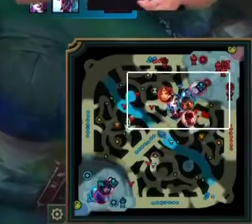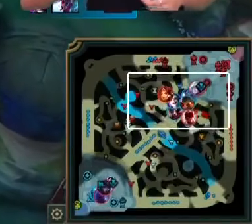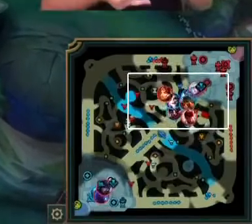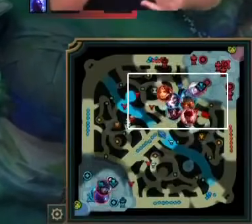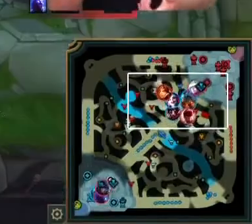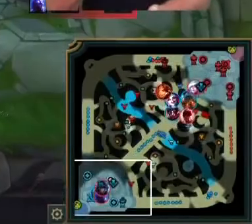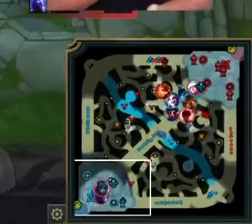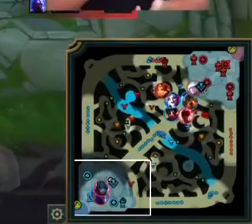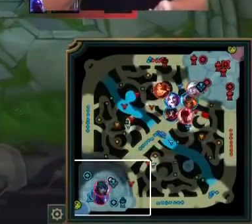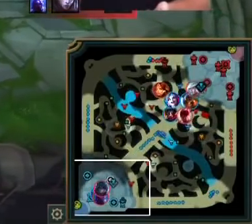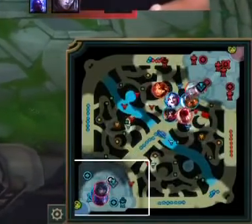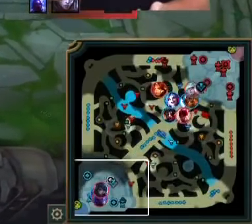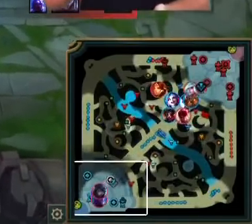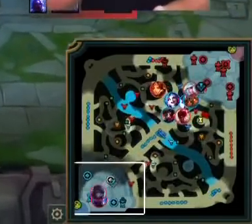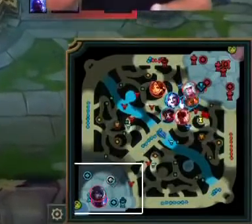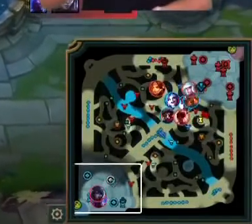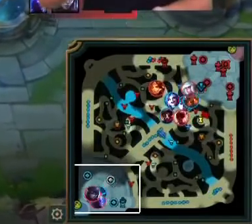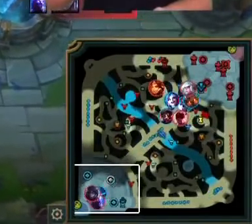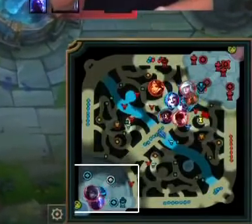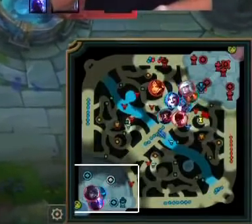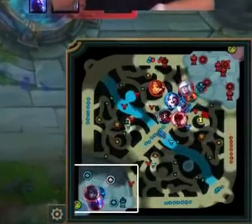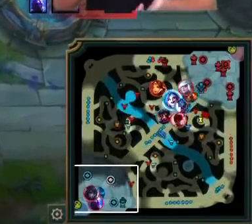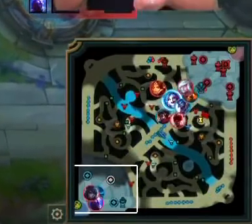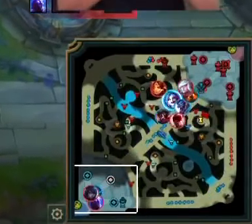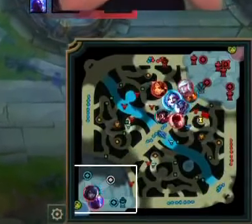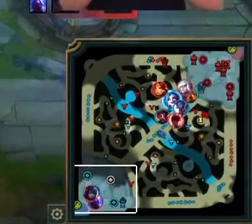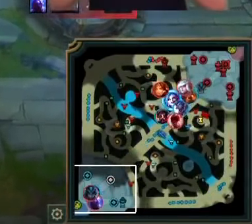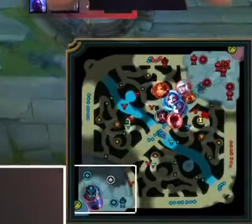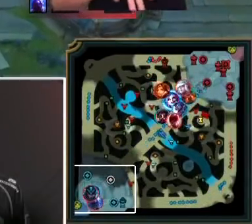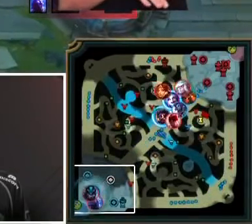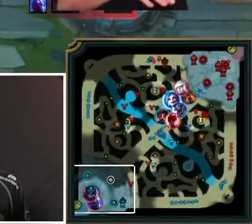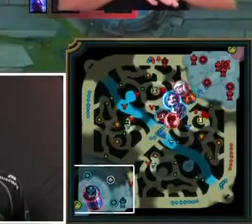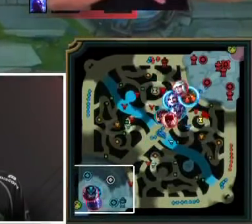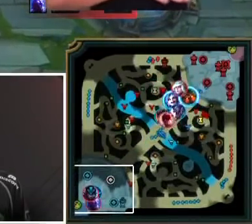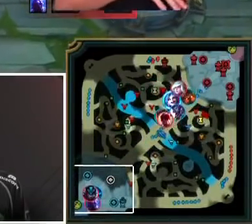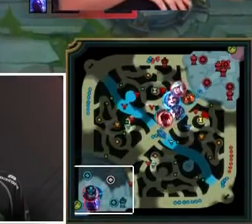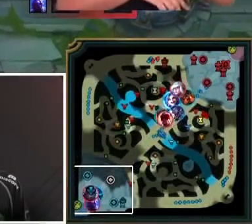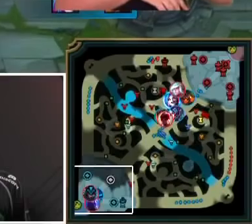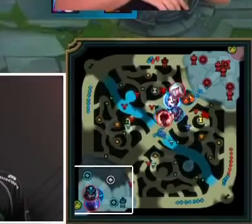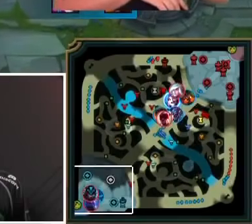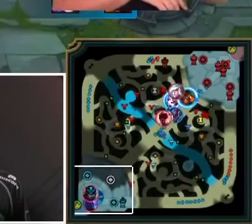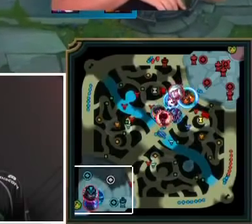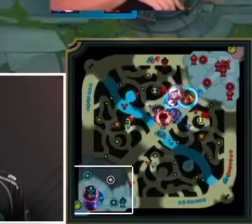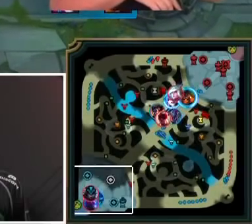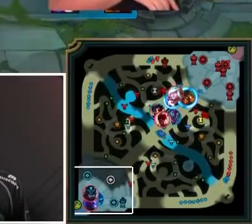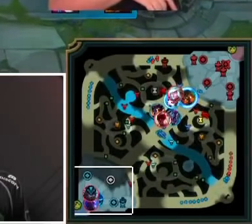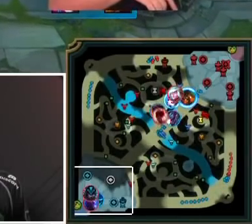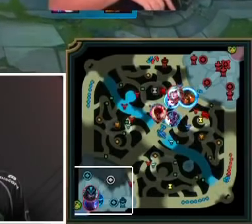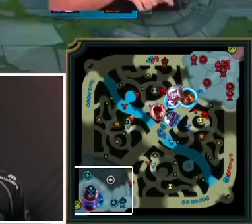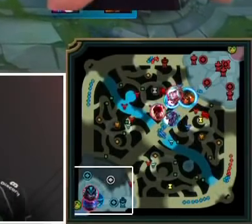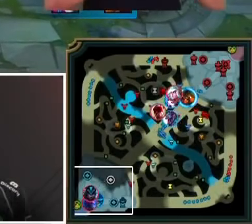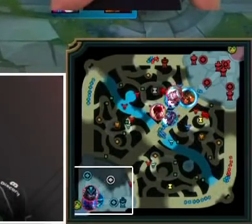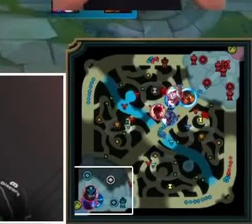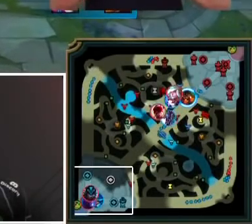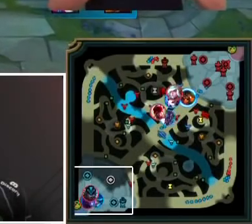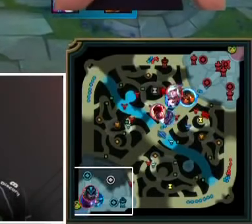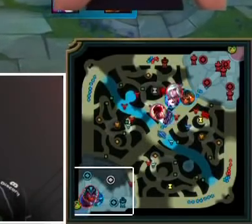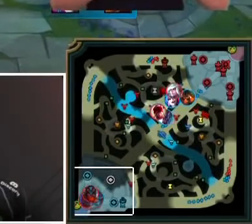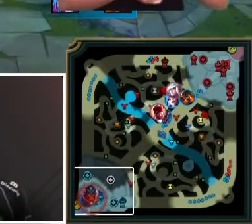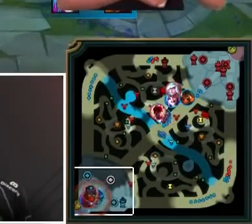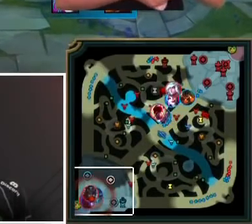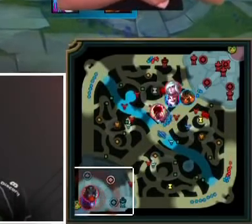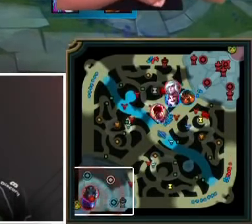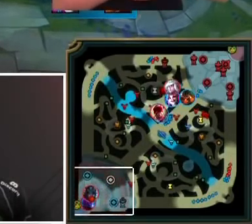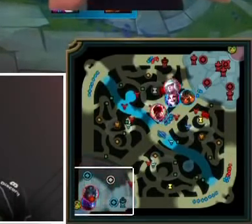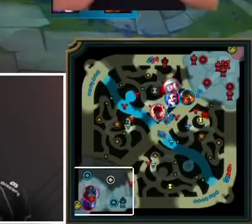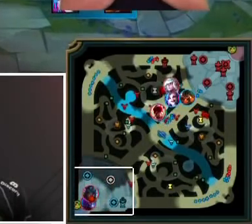Autofill Revolta deve lembrar um pouco melhor que eu o Robô, sério ele amava aquele meta ele gostava de jogar de Darius Bot aí pegava agora a Jana aí depois ele